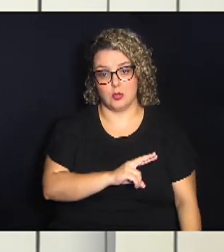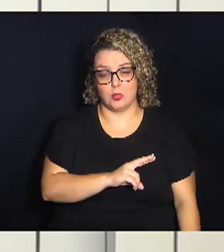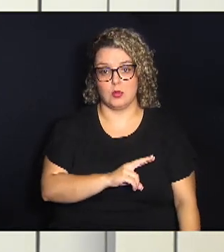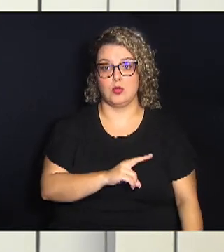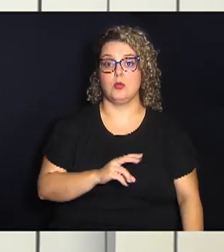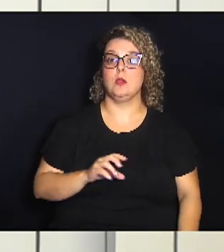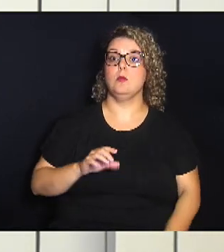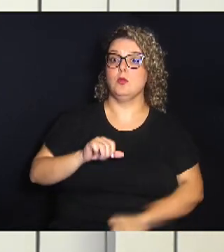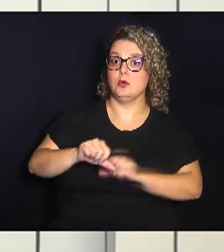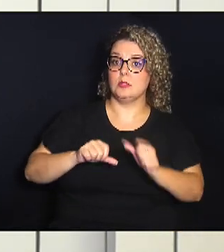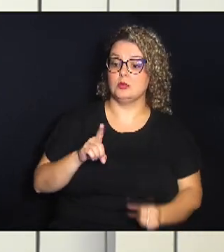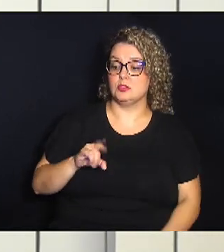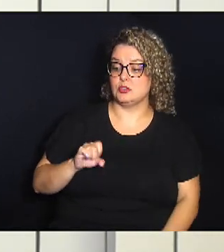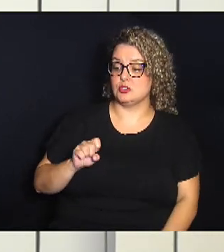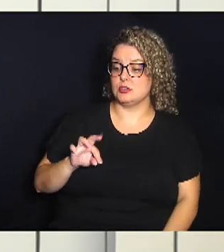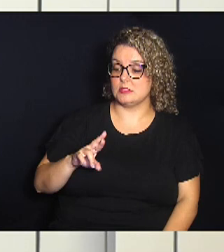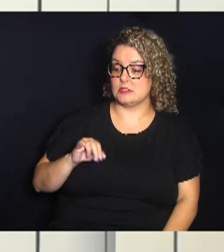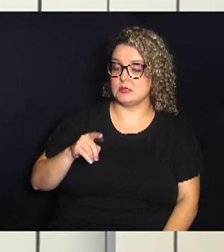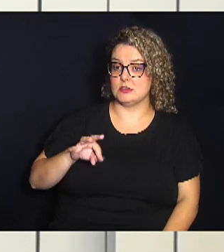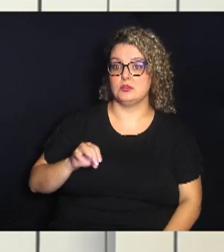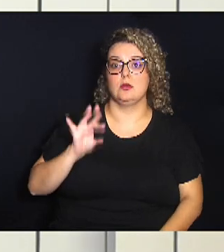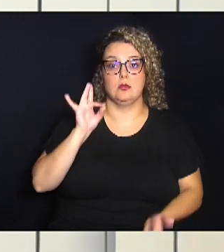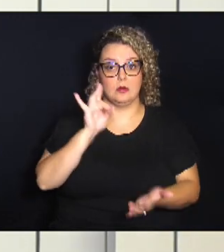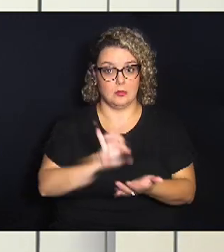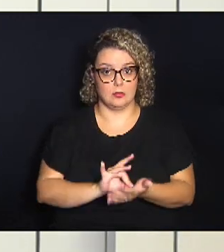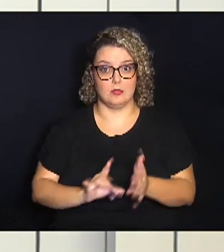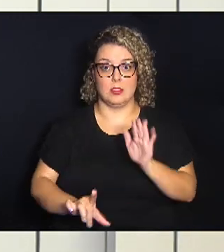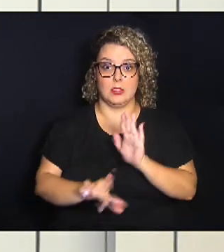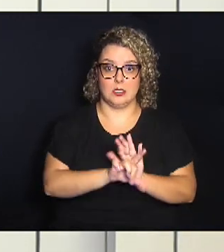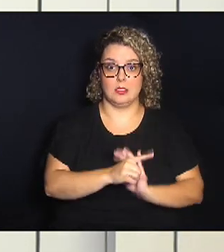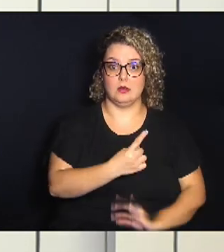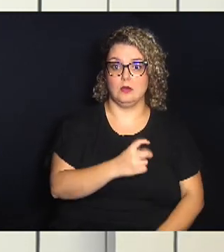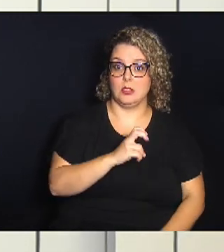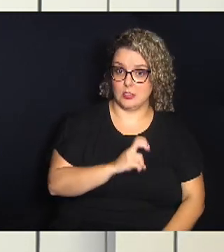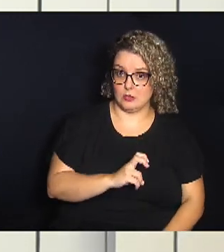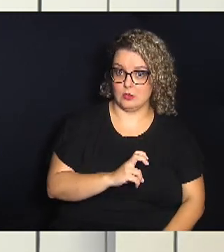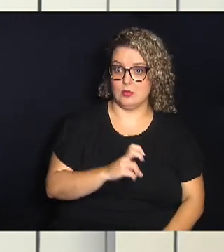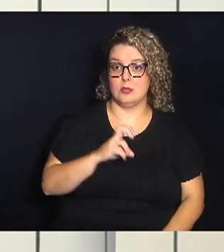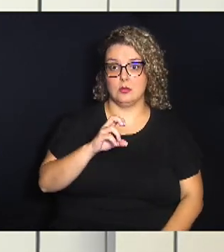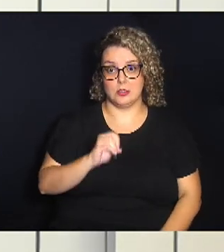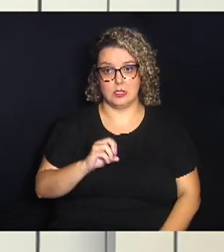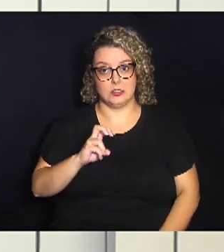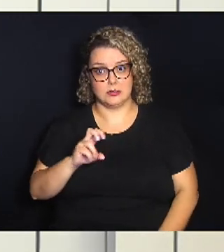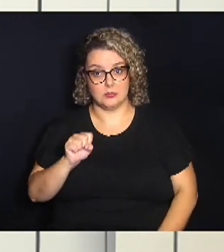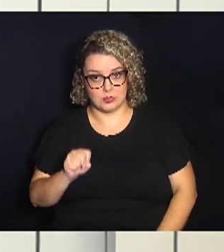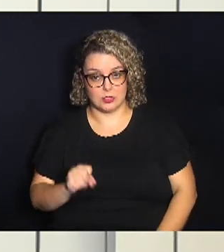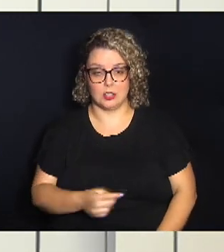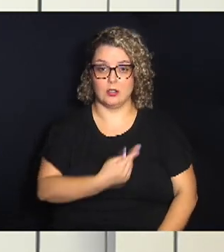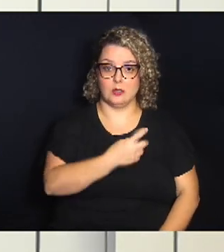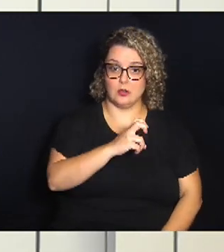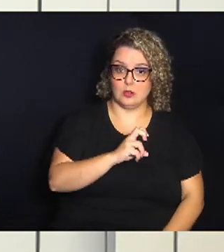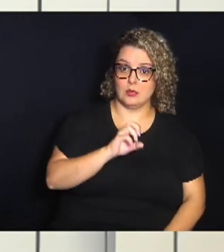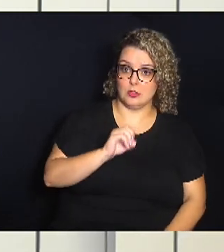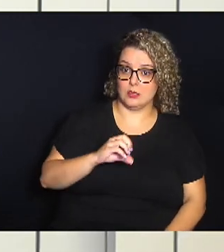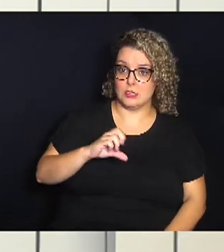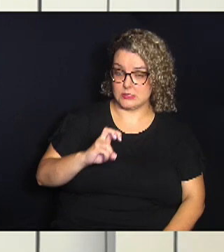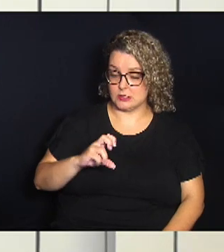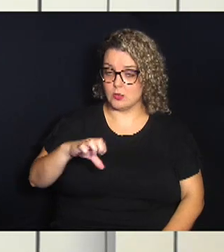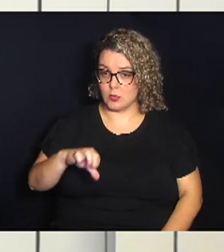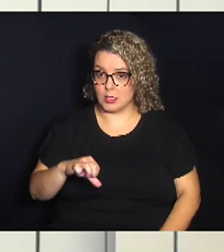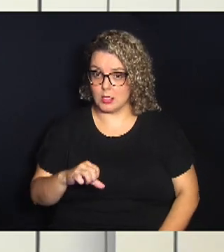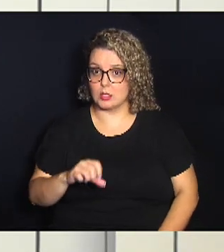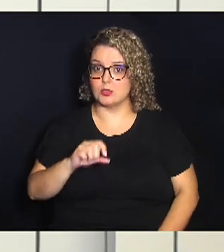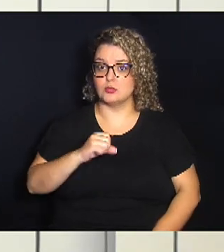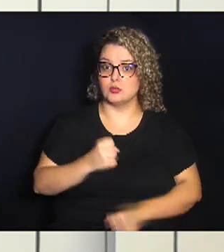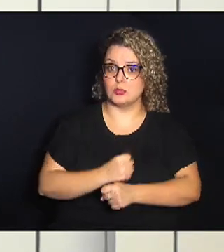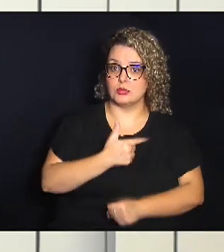distritos foram oficializadas pelas leis 15.058 e 15.059 de 2015